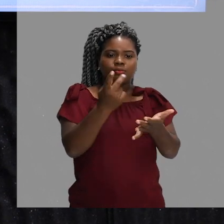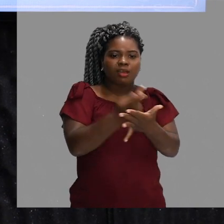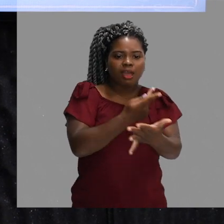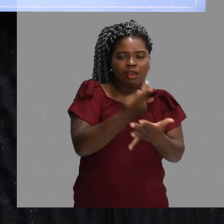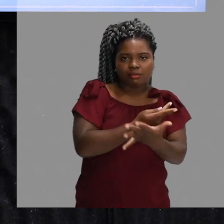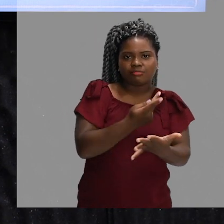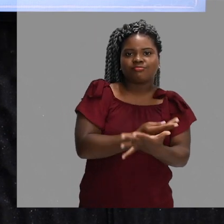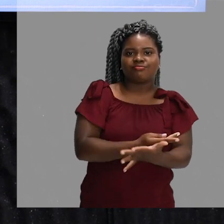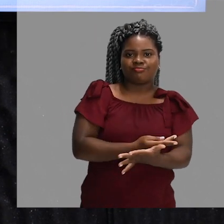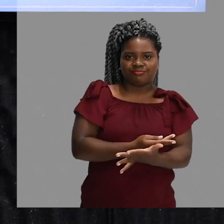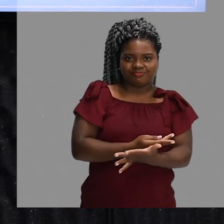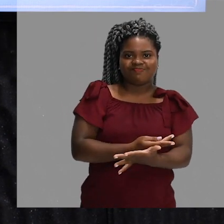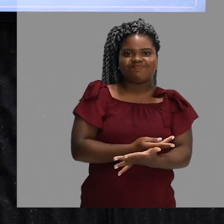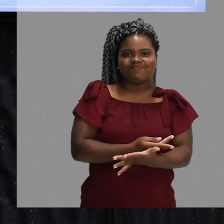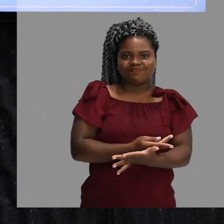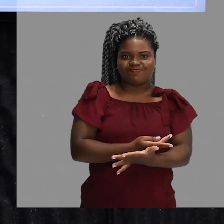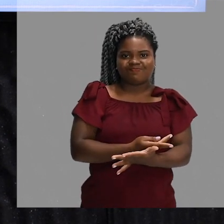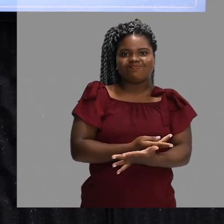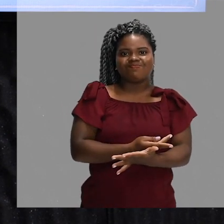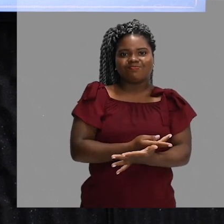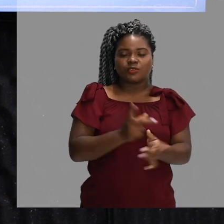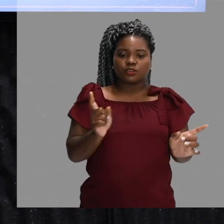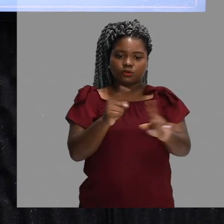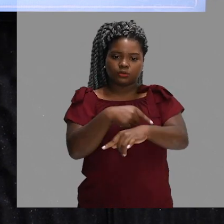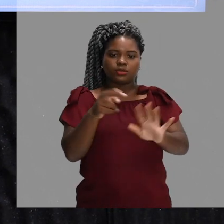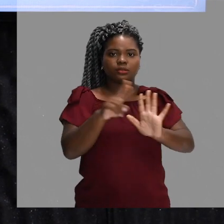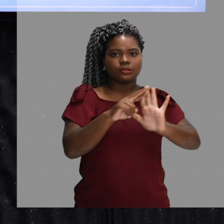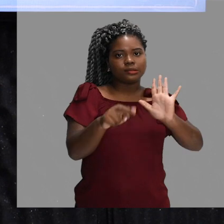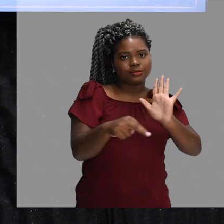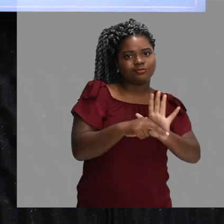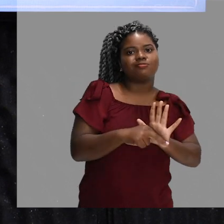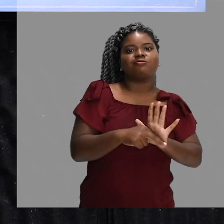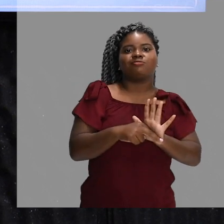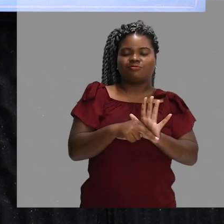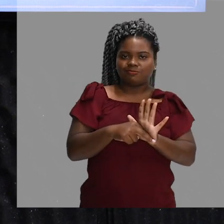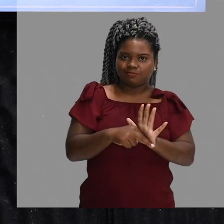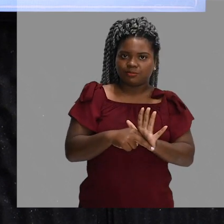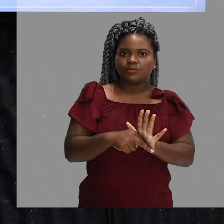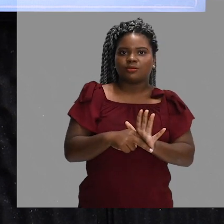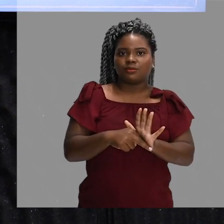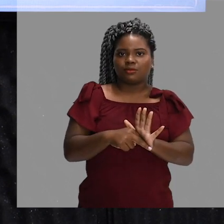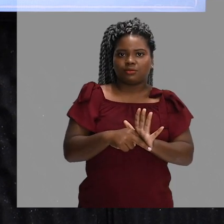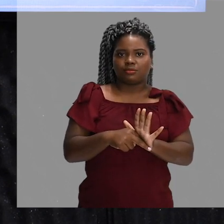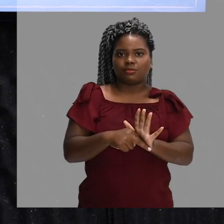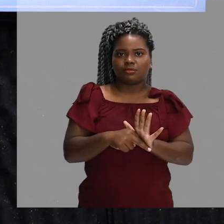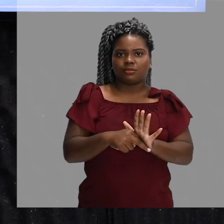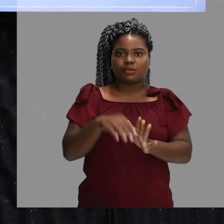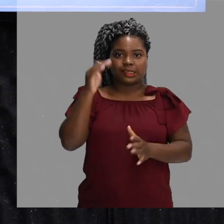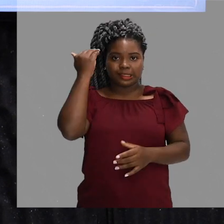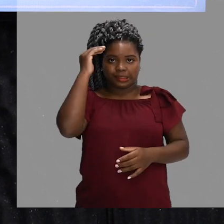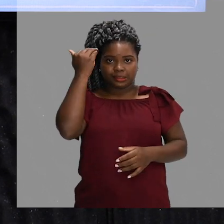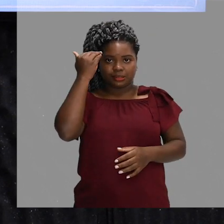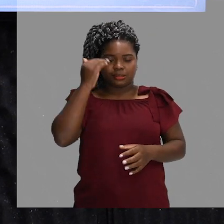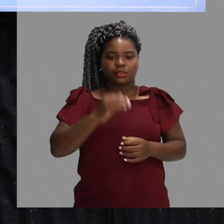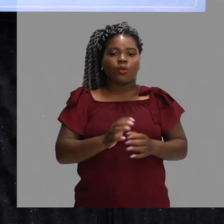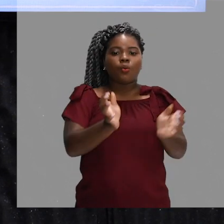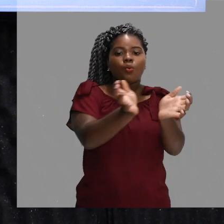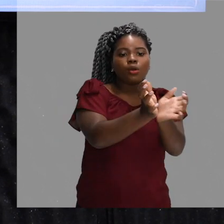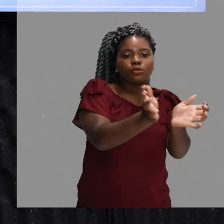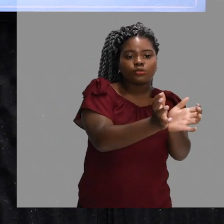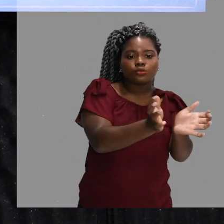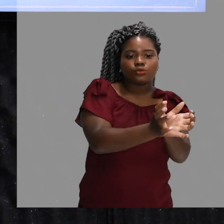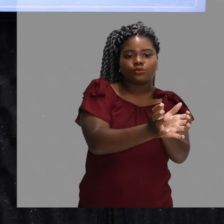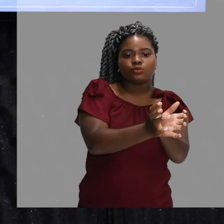Quando o atleta toca na rede. Quando o atleta invade. Quando a equipe realiza